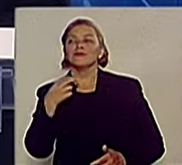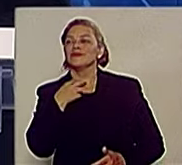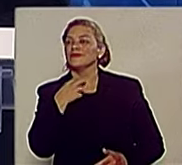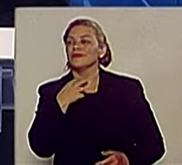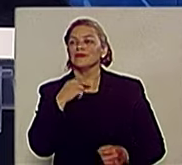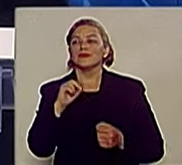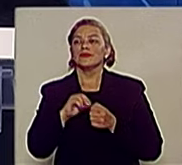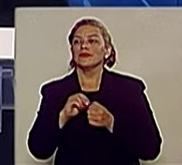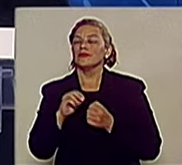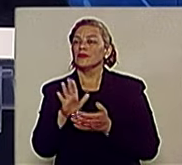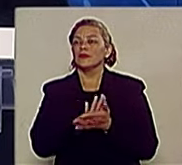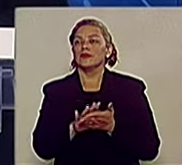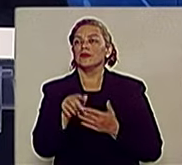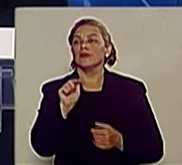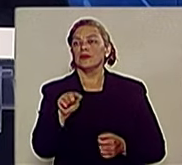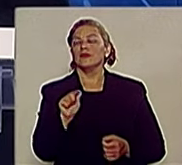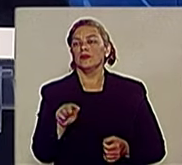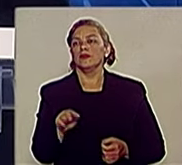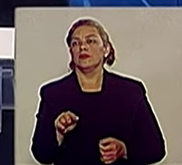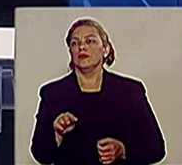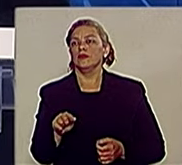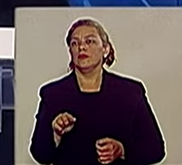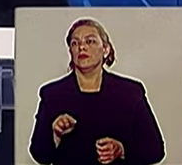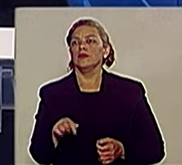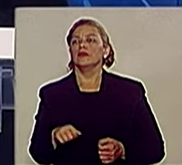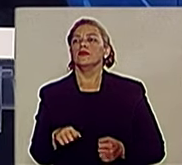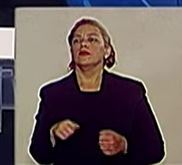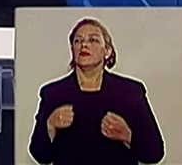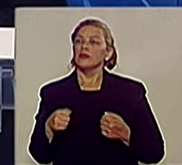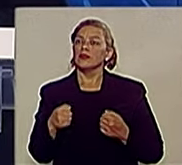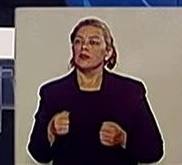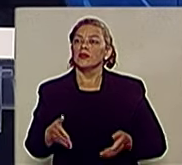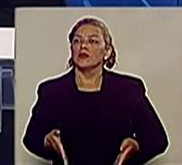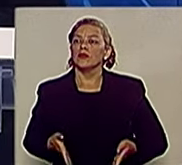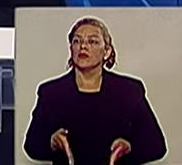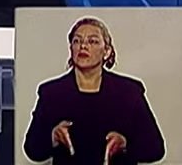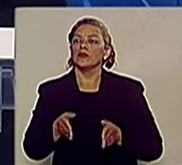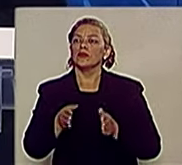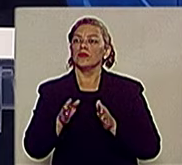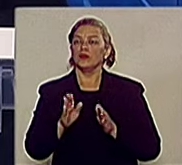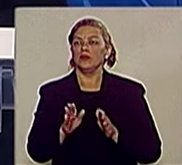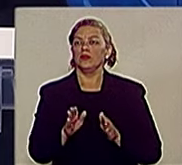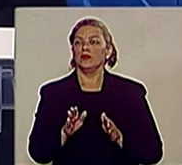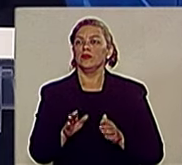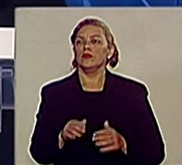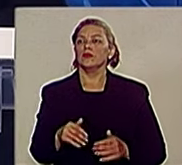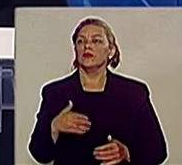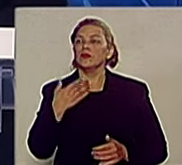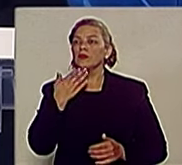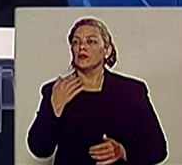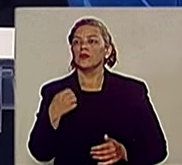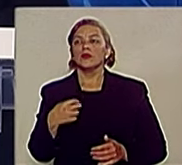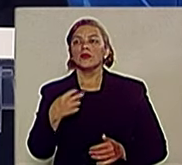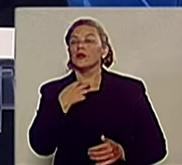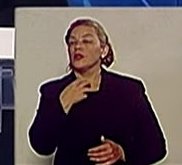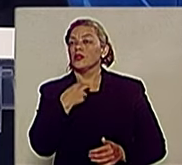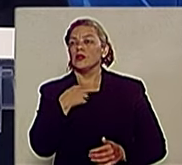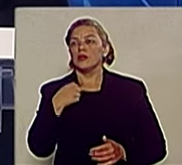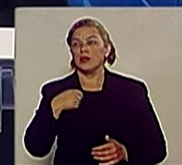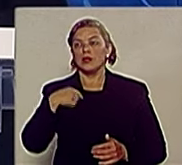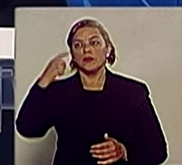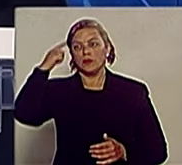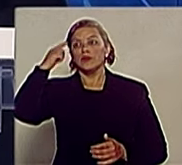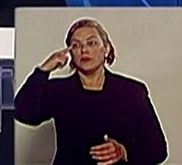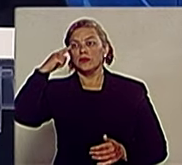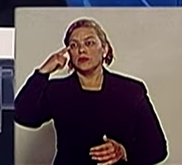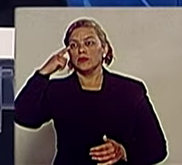Tanto anteriores como o atual, está tentando destruir, tentando fazer uma avenida ali. Acho que isso não pode, nós devemos evitar. E penso que é onde já se